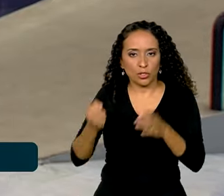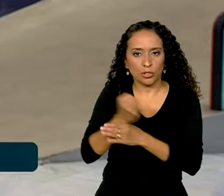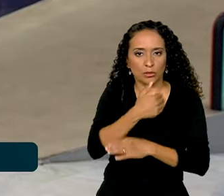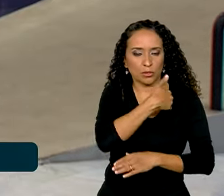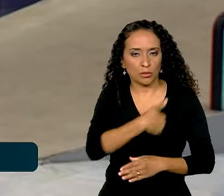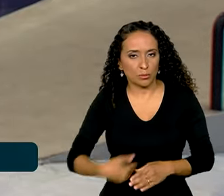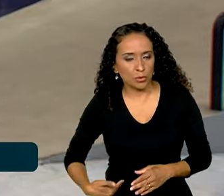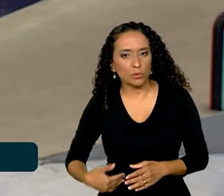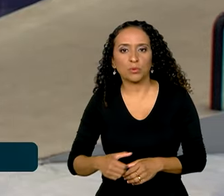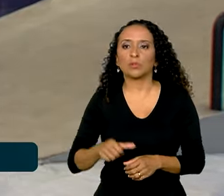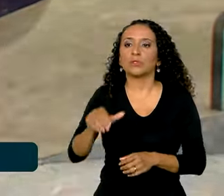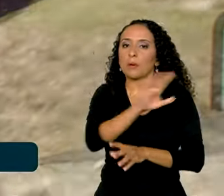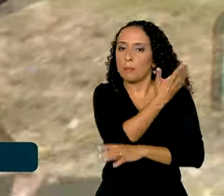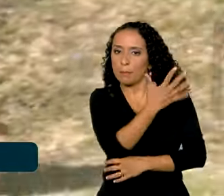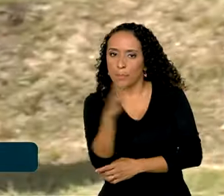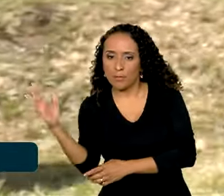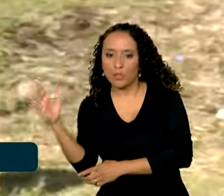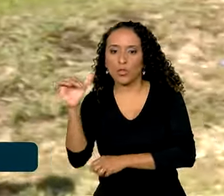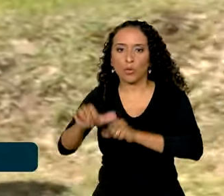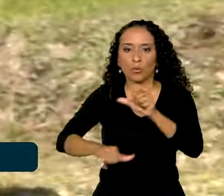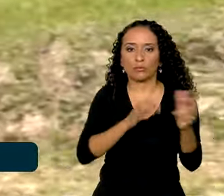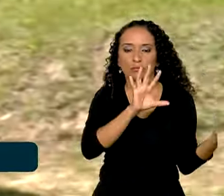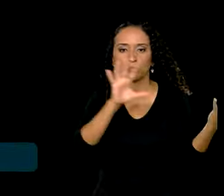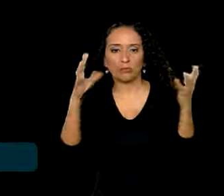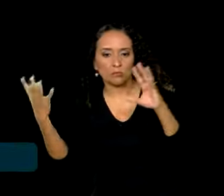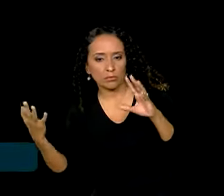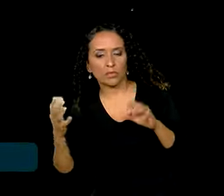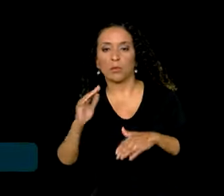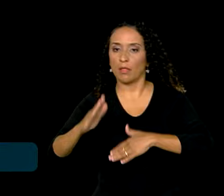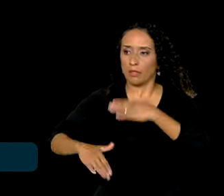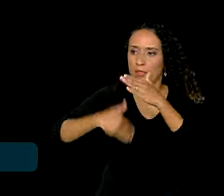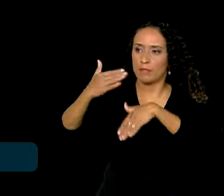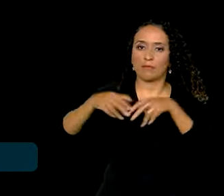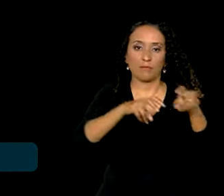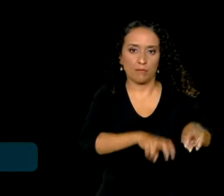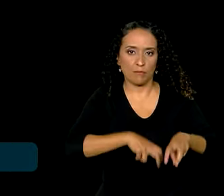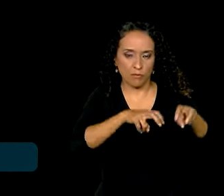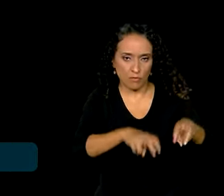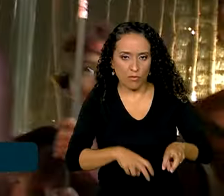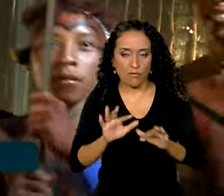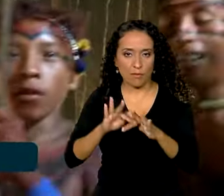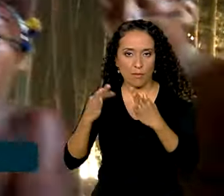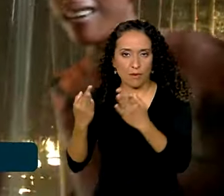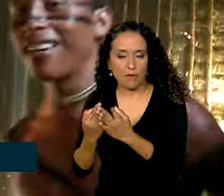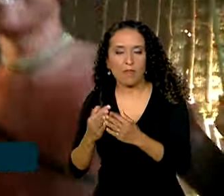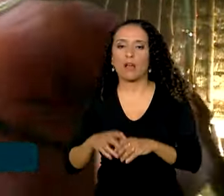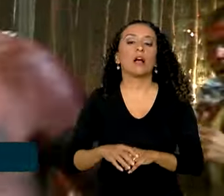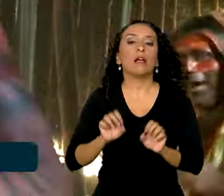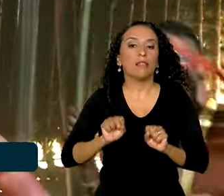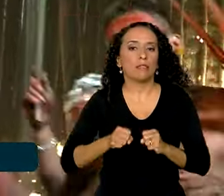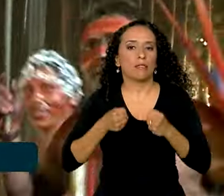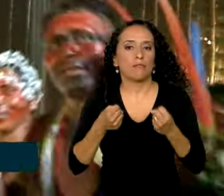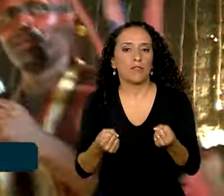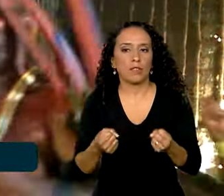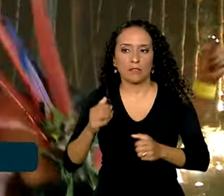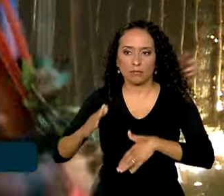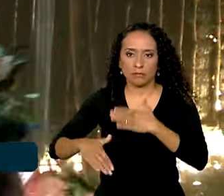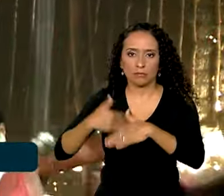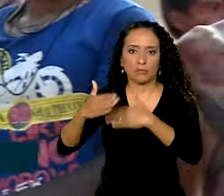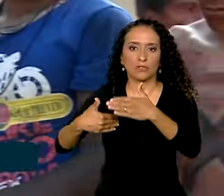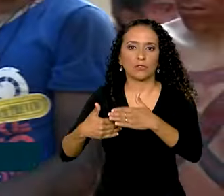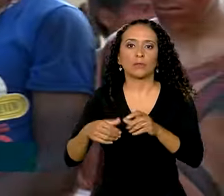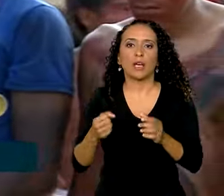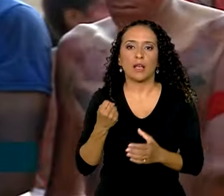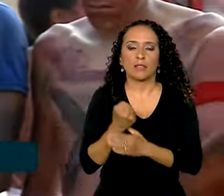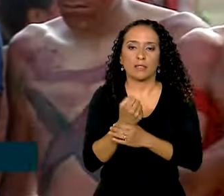pública, meio ambiente e mudança do clima, desenvolvimento agrário e agricultura familiar, defesa, desenvolvimento